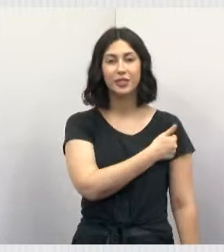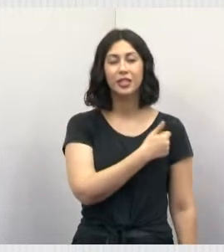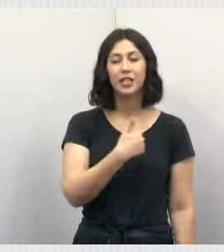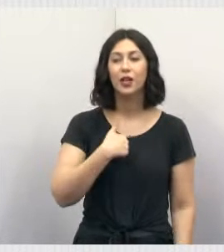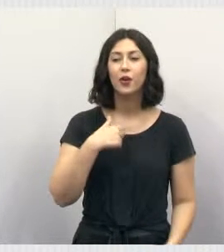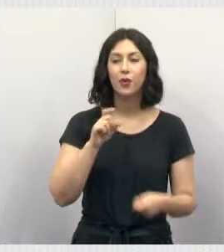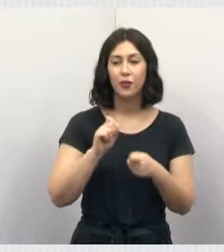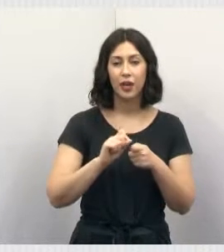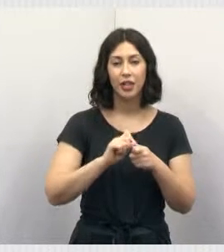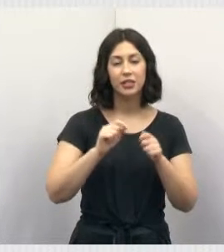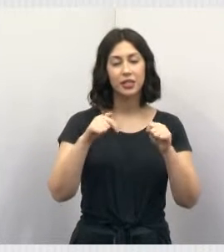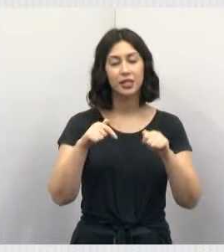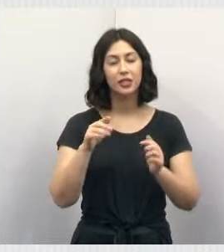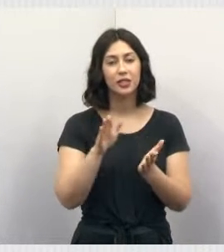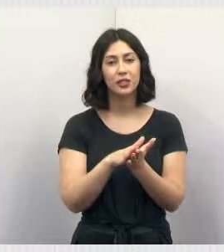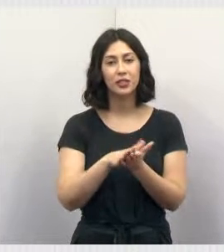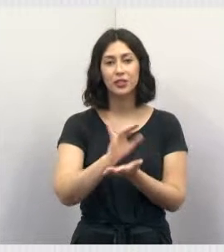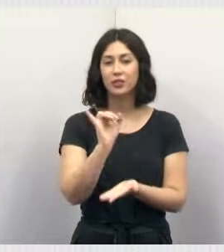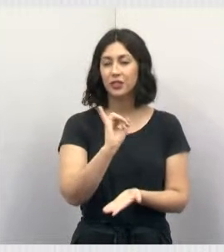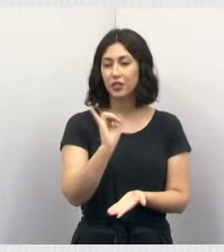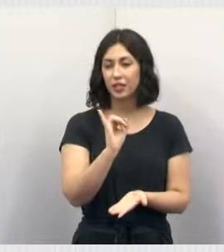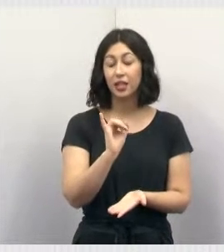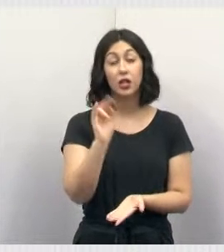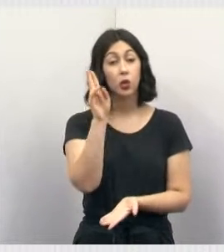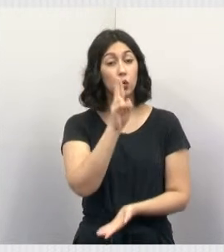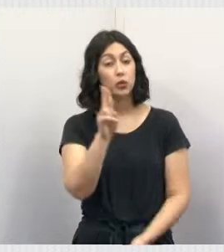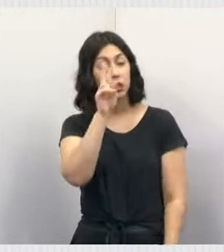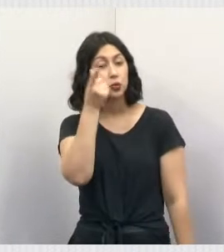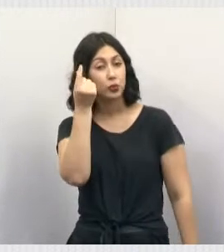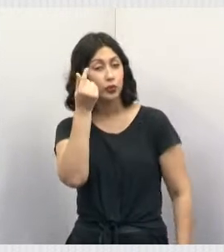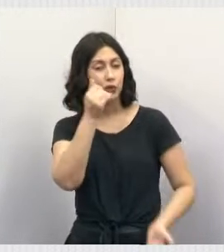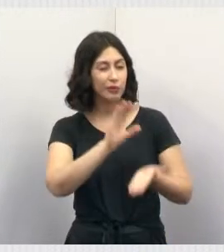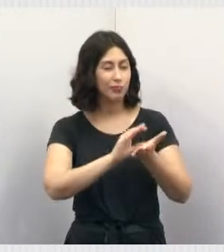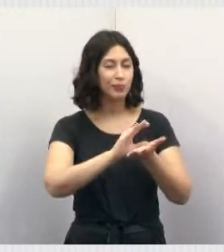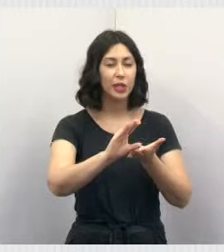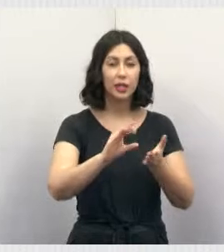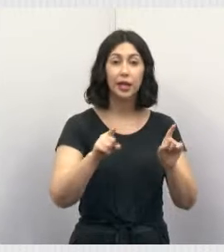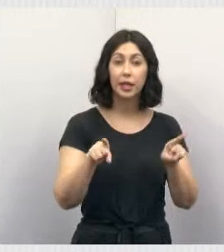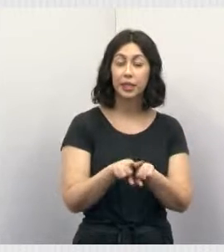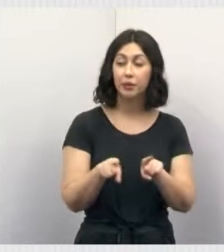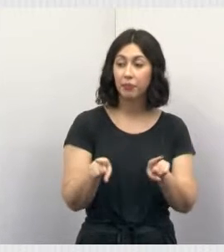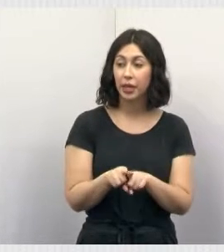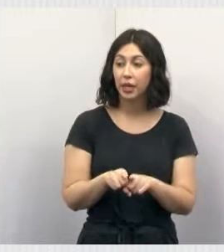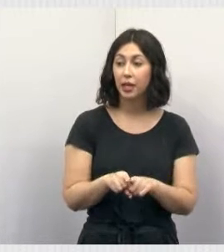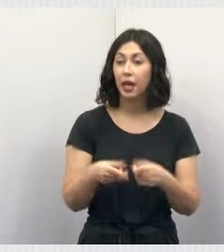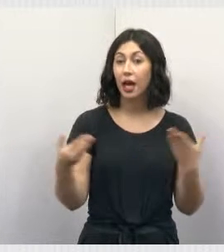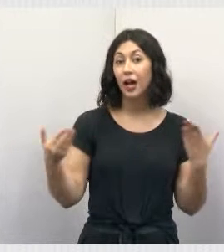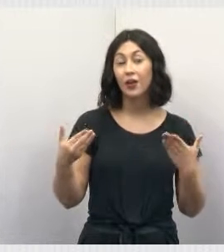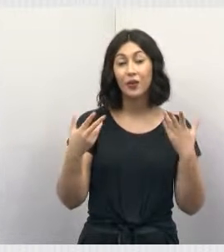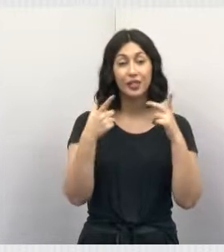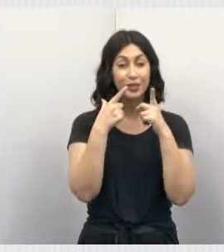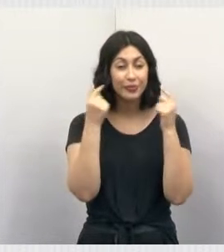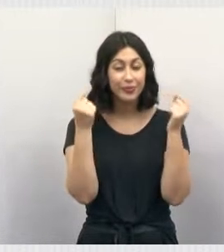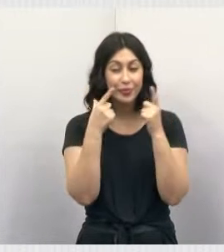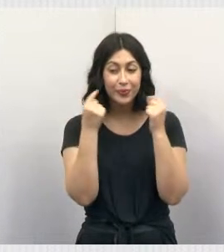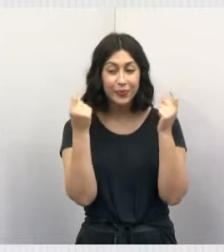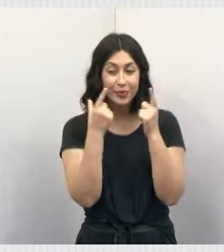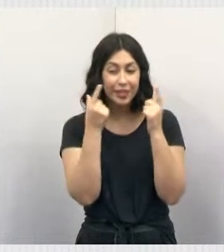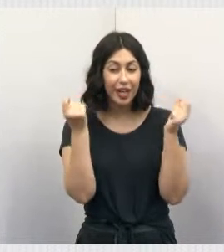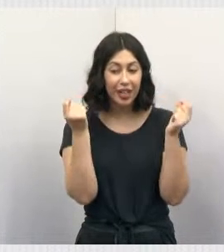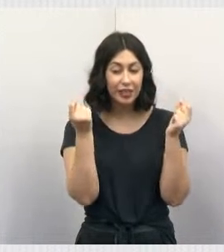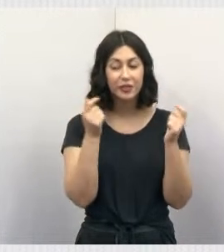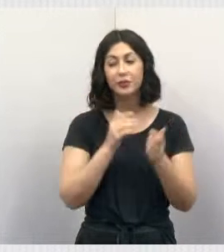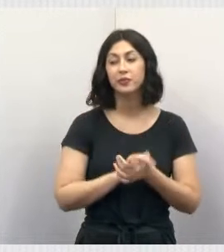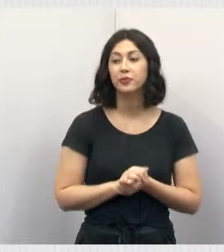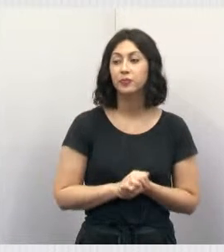realizo aqui em Jacareí, através de emenda impositiva. E também, aí agora, também para os gatinhos, a quadro para